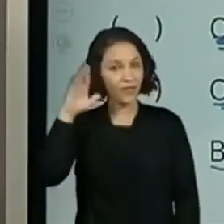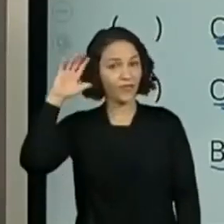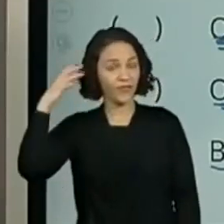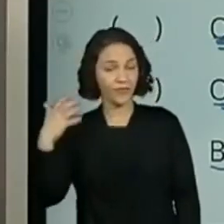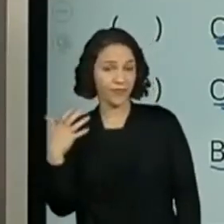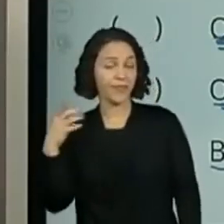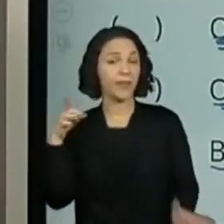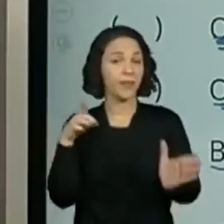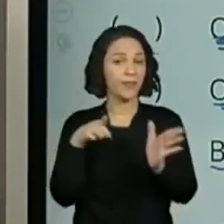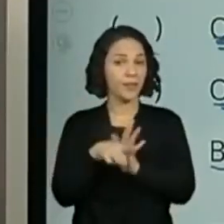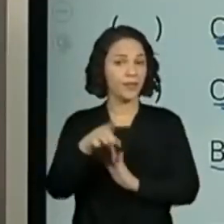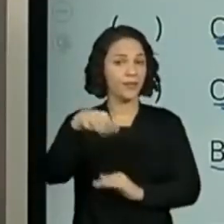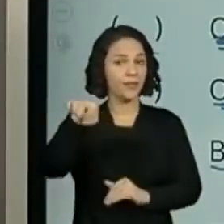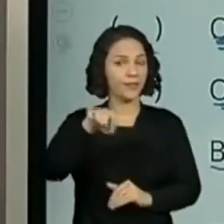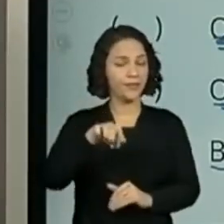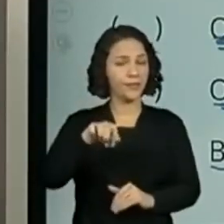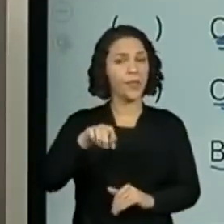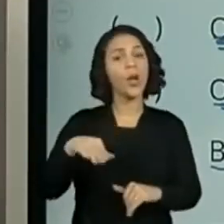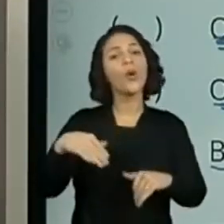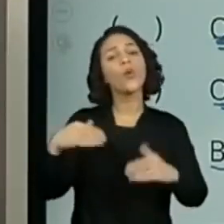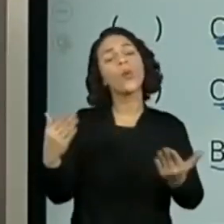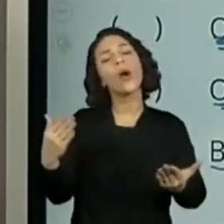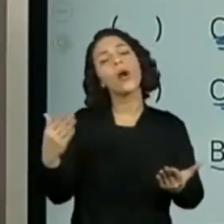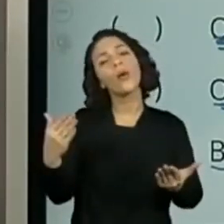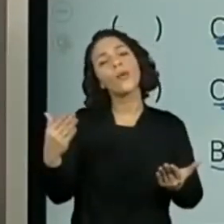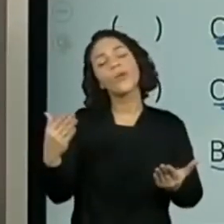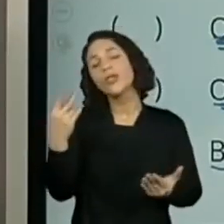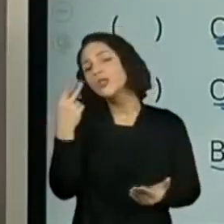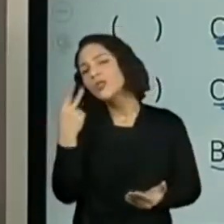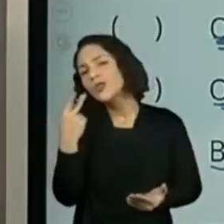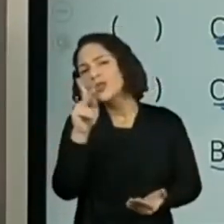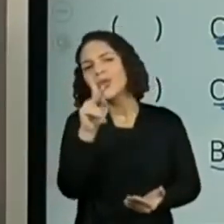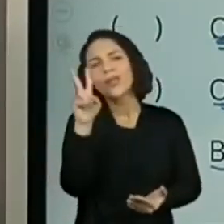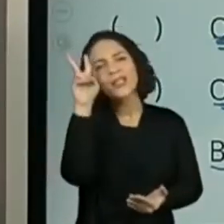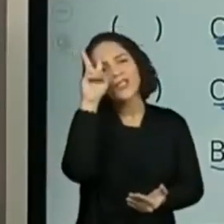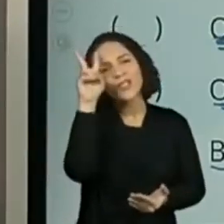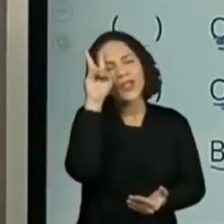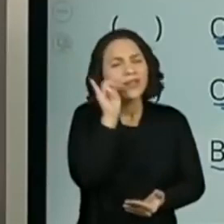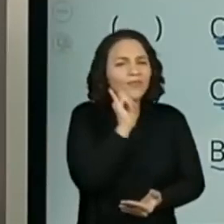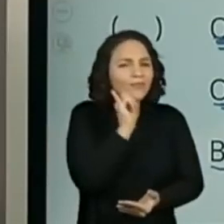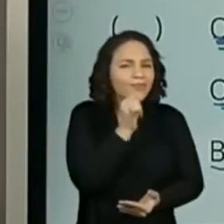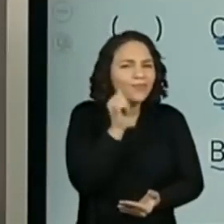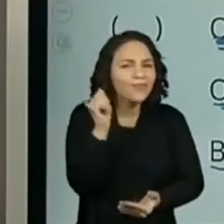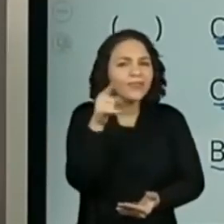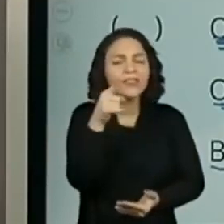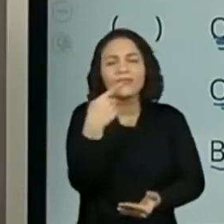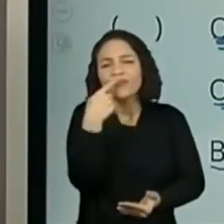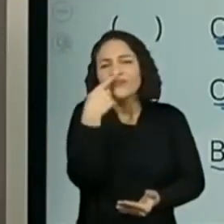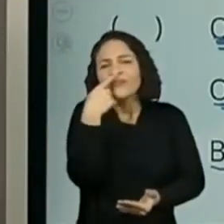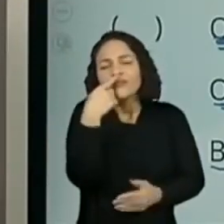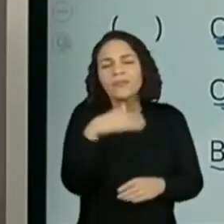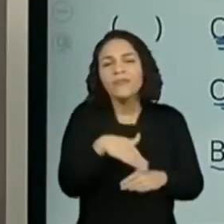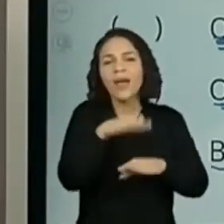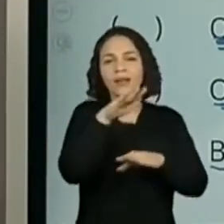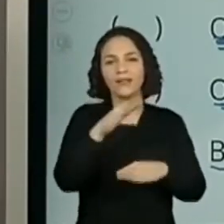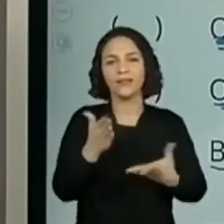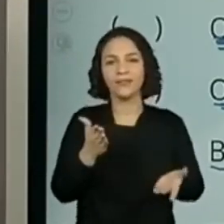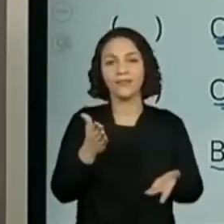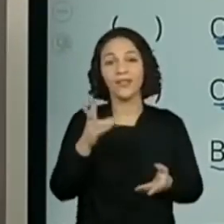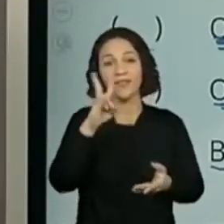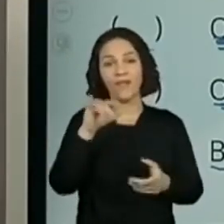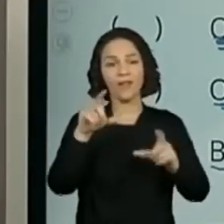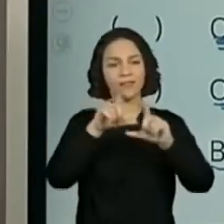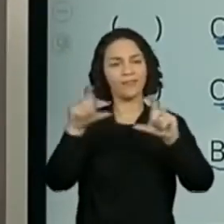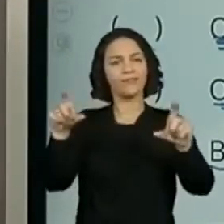de vocês. Qual é a história que vocês mais gostam? Para que a gente escreva o título da história